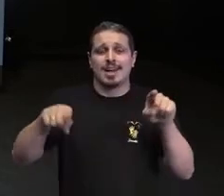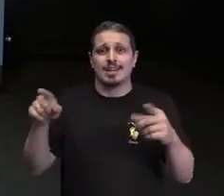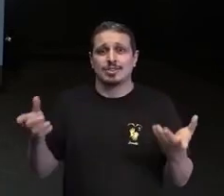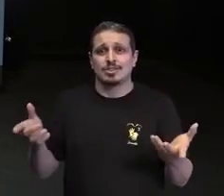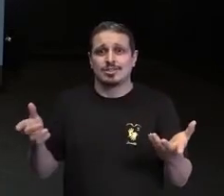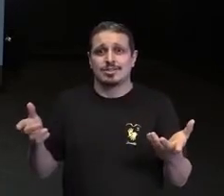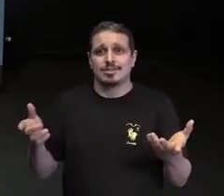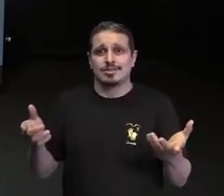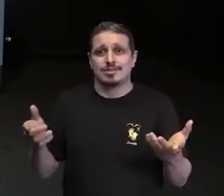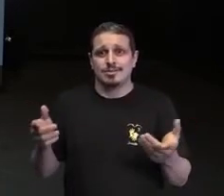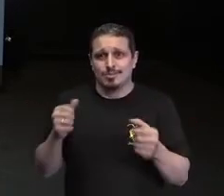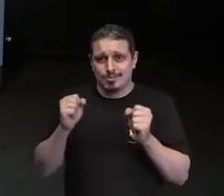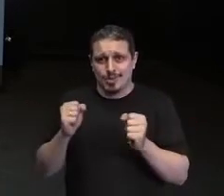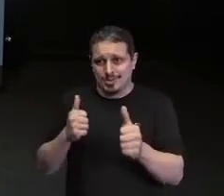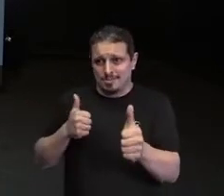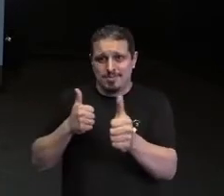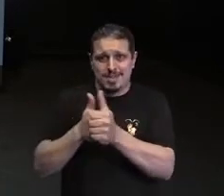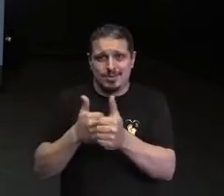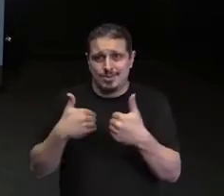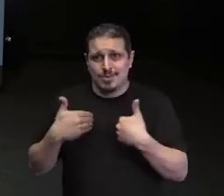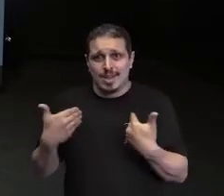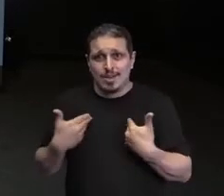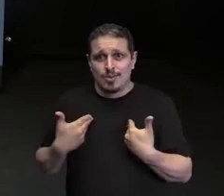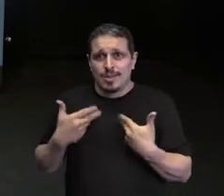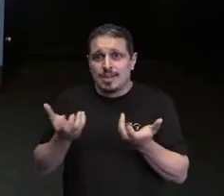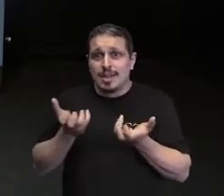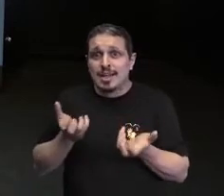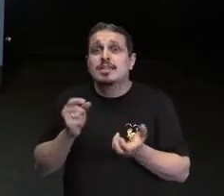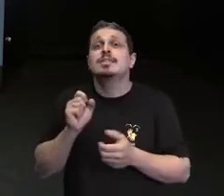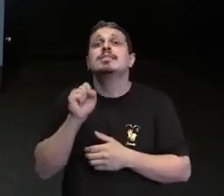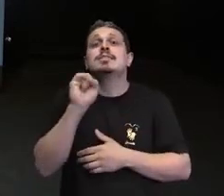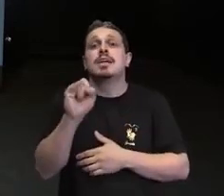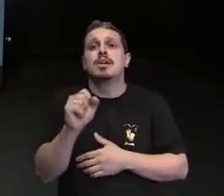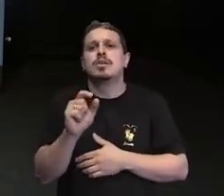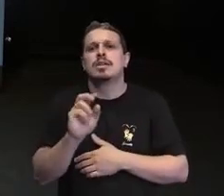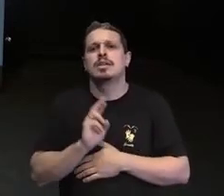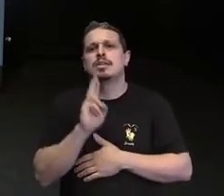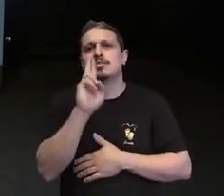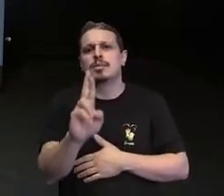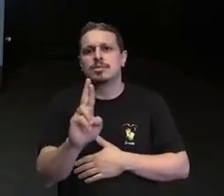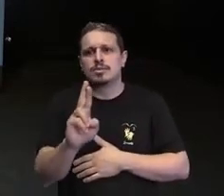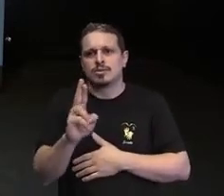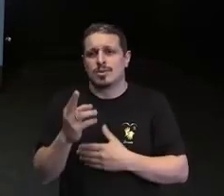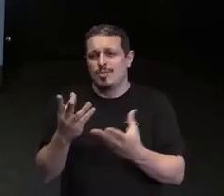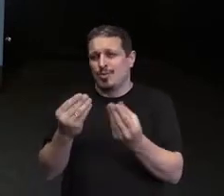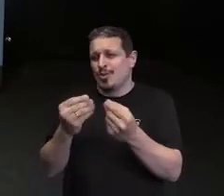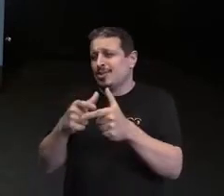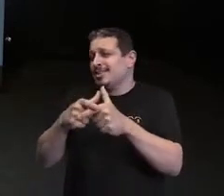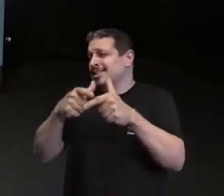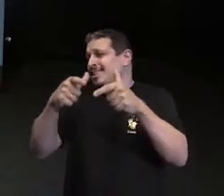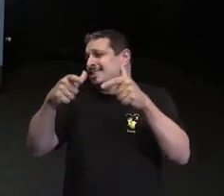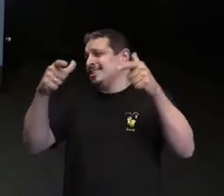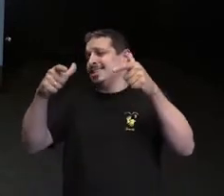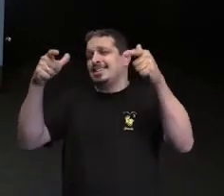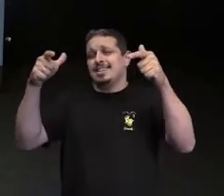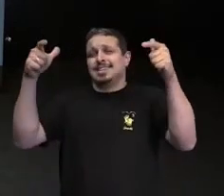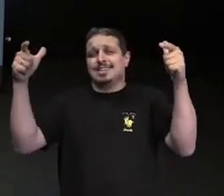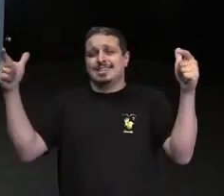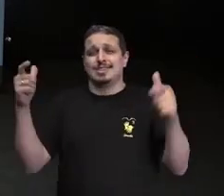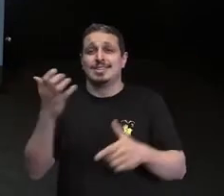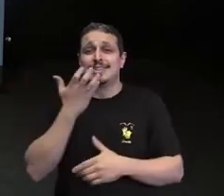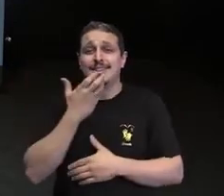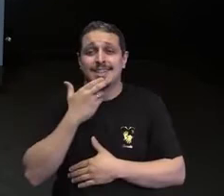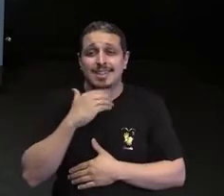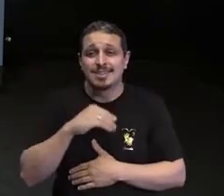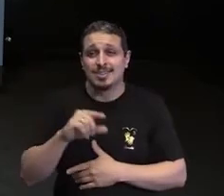em volta de mim, eu quero que essa criança, ela consiga representar o máximo de crianças que precisam forçar a nossa sociedade